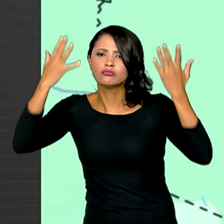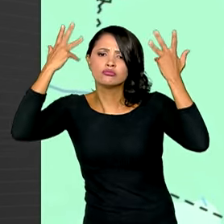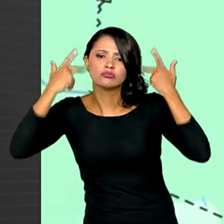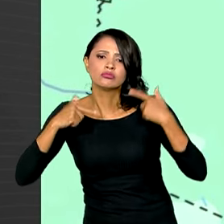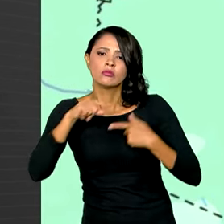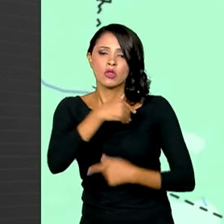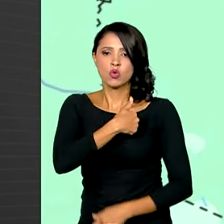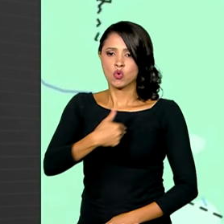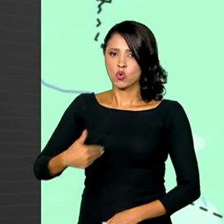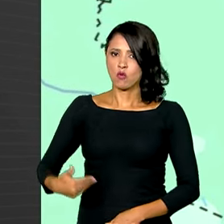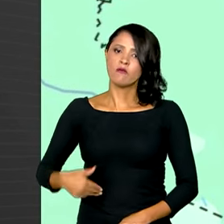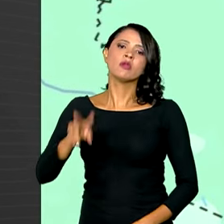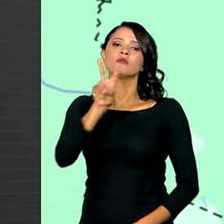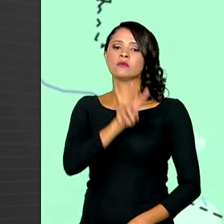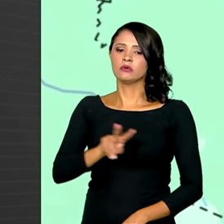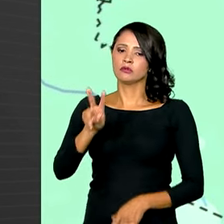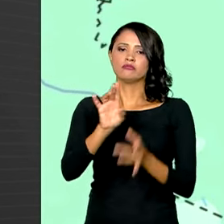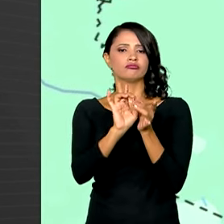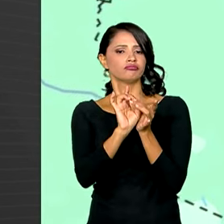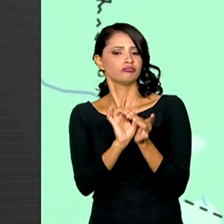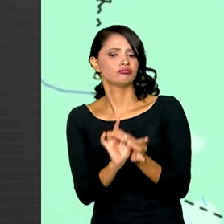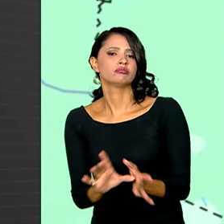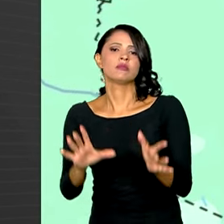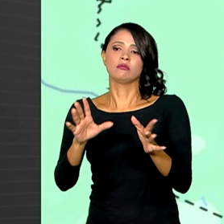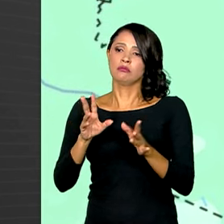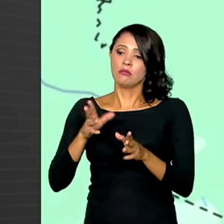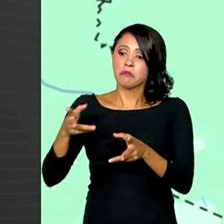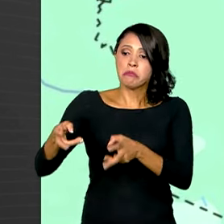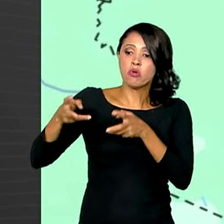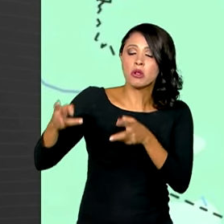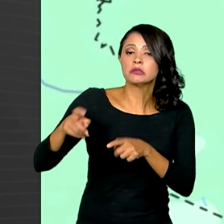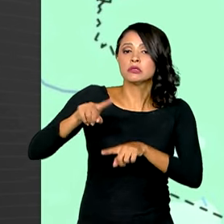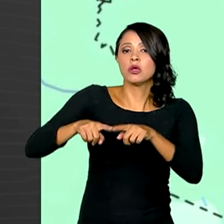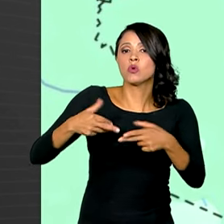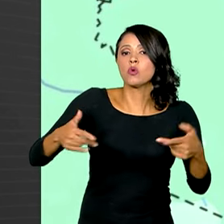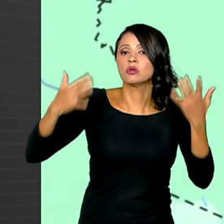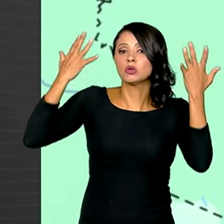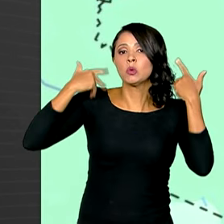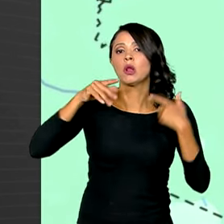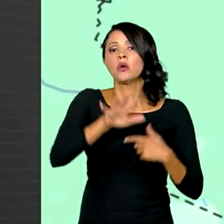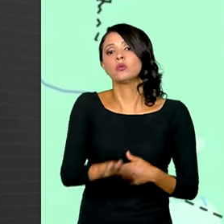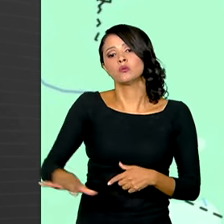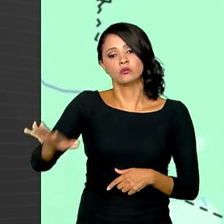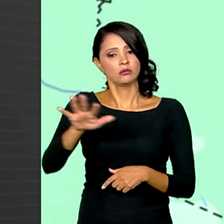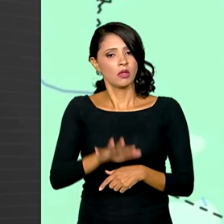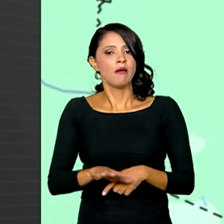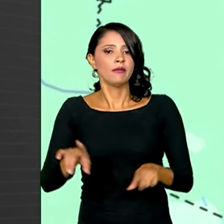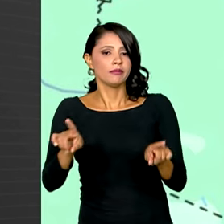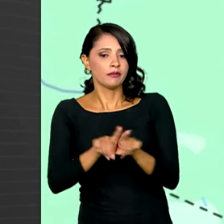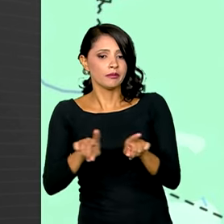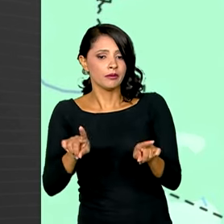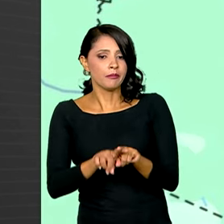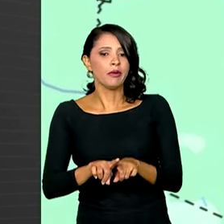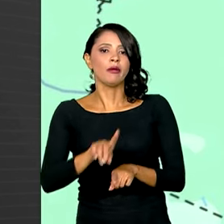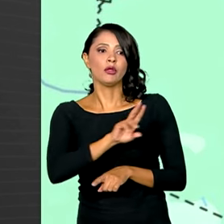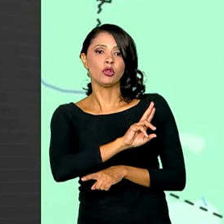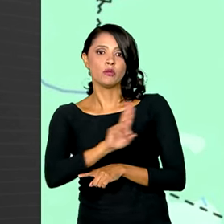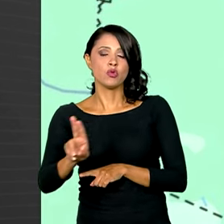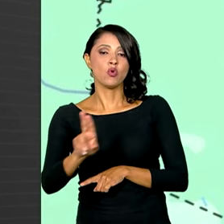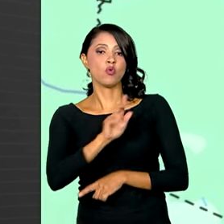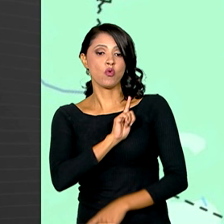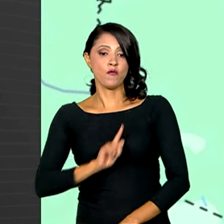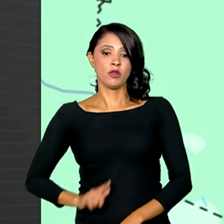governo venezuelano autorizou a exploração de recursos naturais na região, além de nomear um